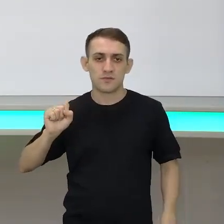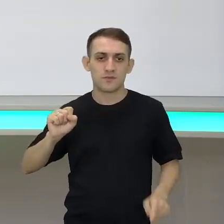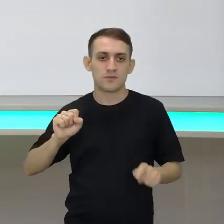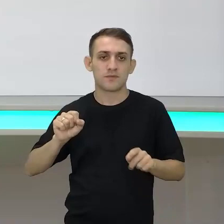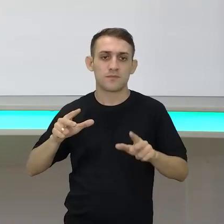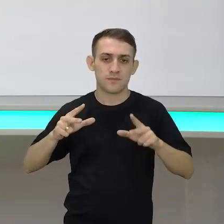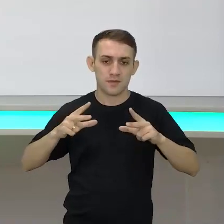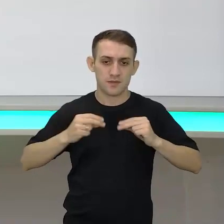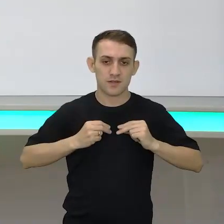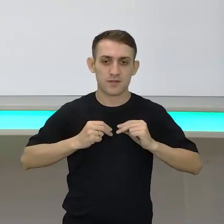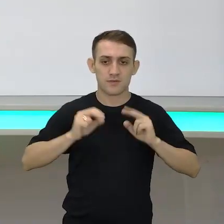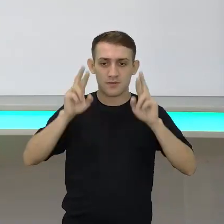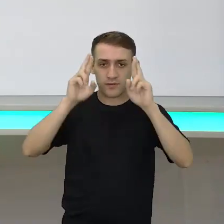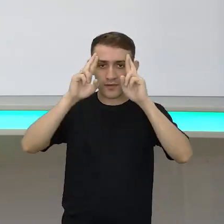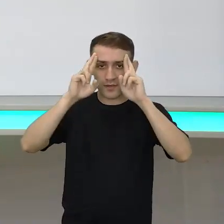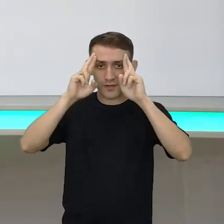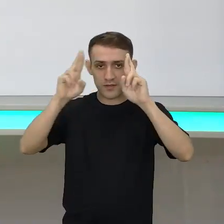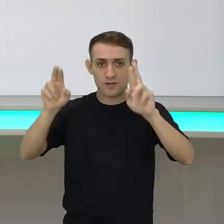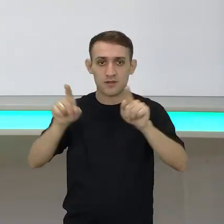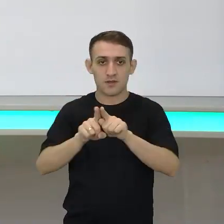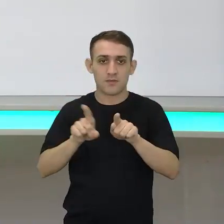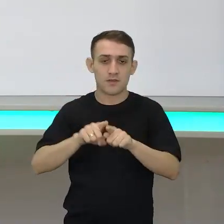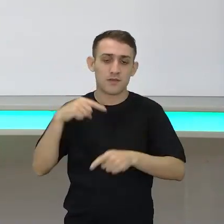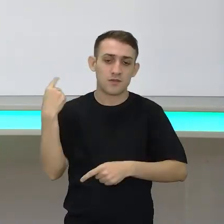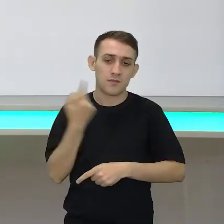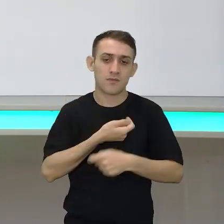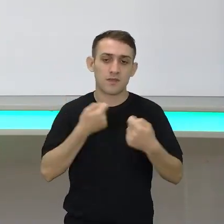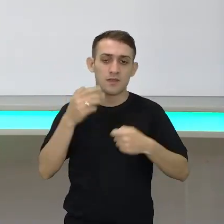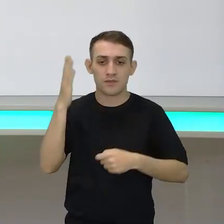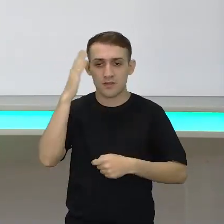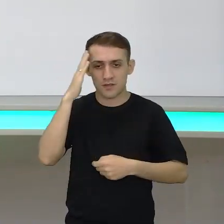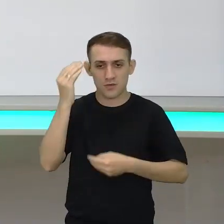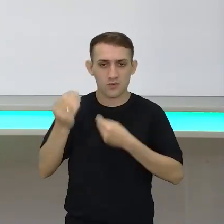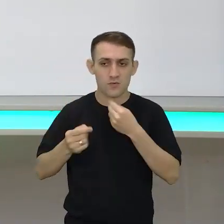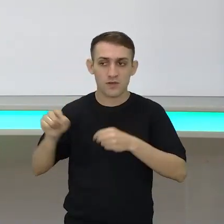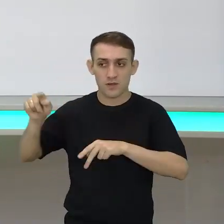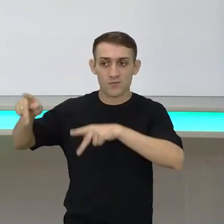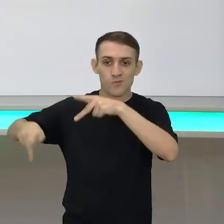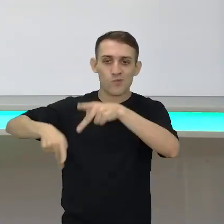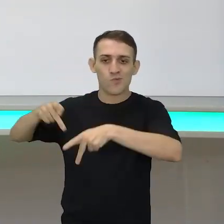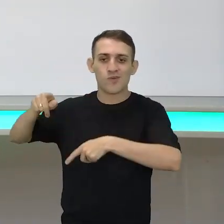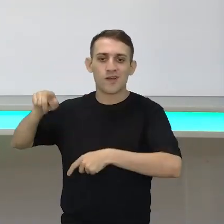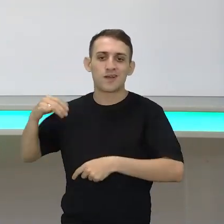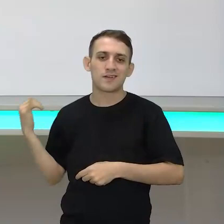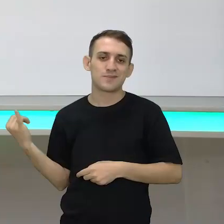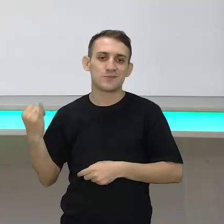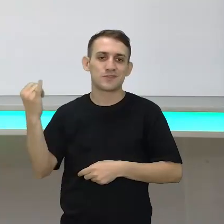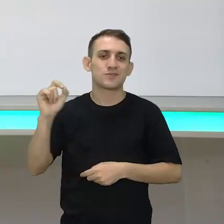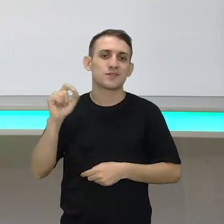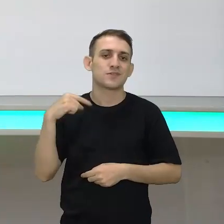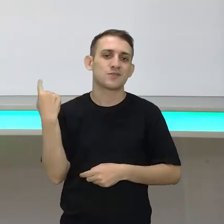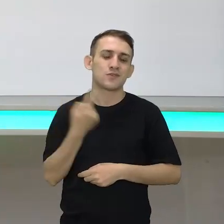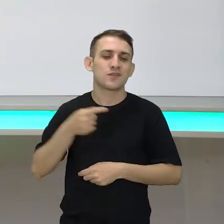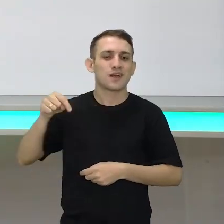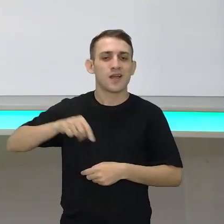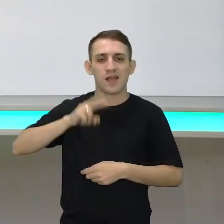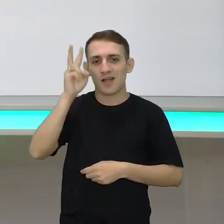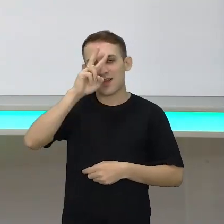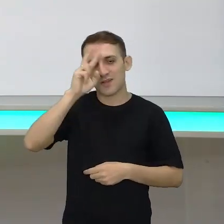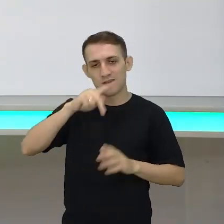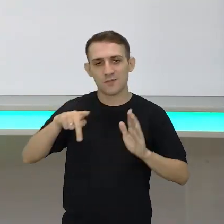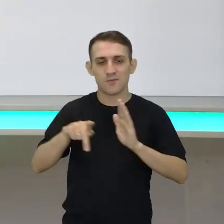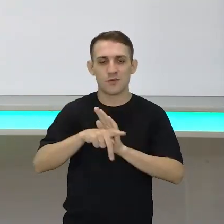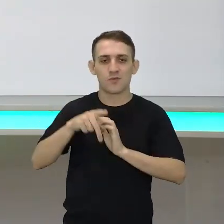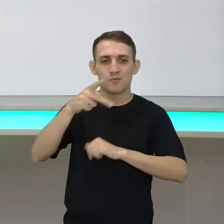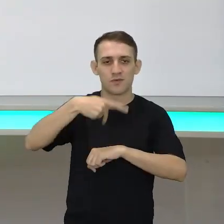eles merecem respeito. E a gente precisa entender o quanto esses povos são importantes para a nossa história, a história do